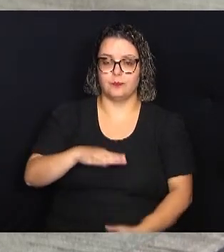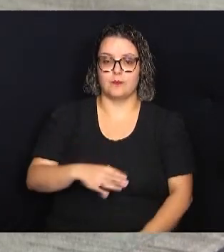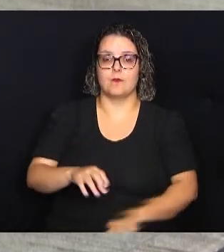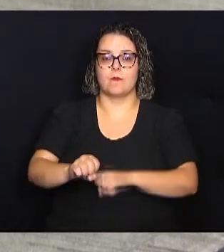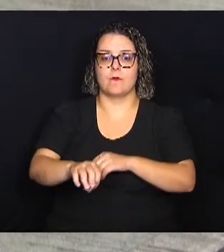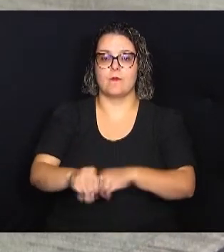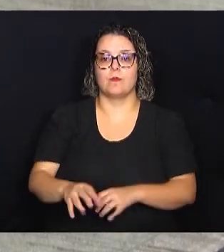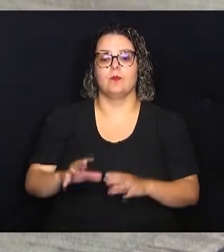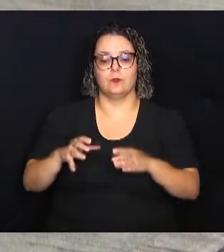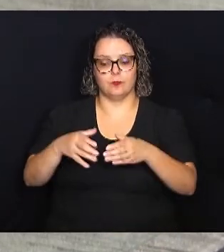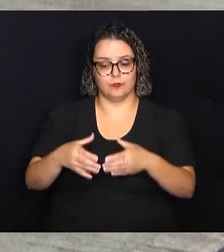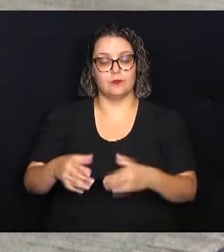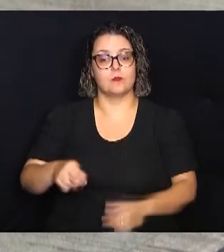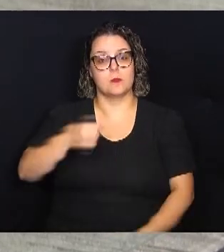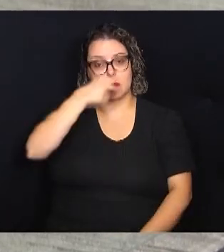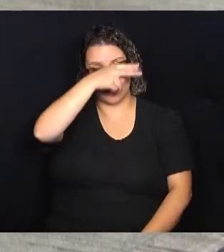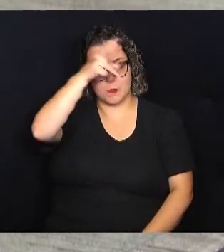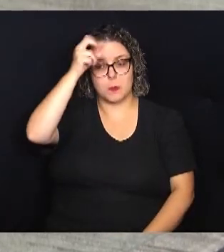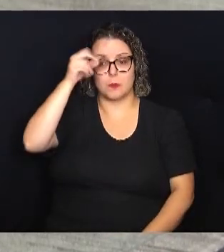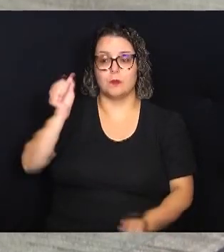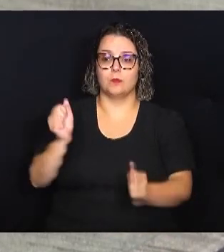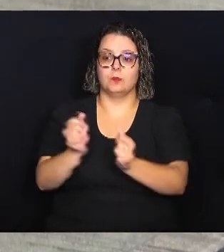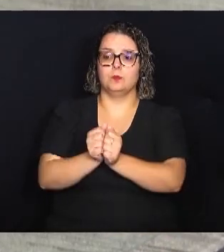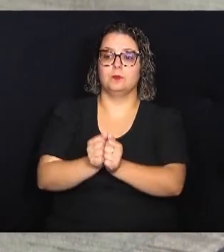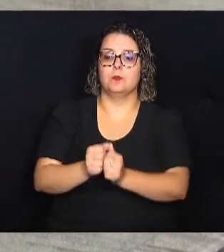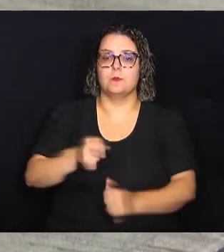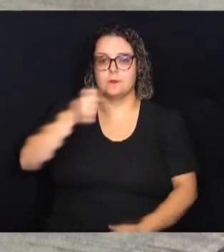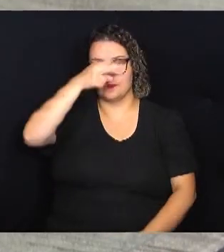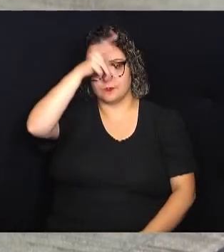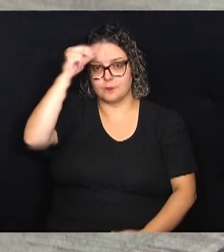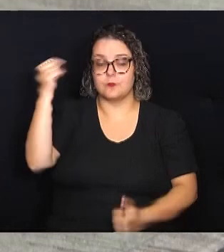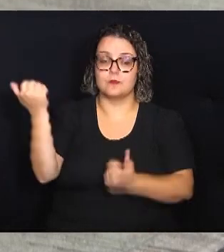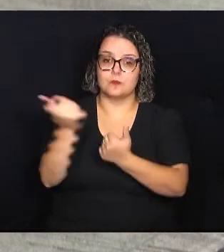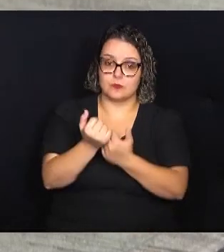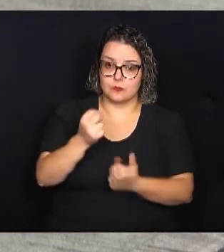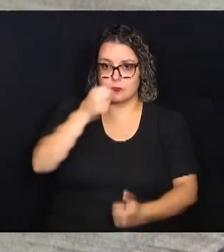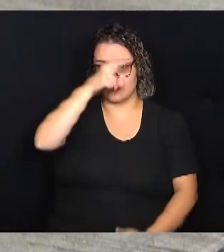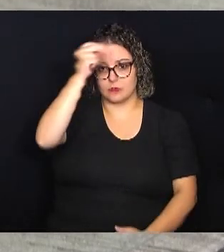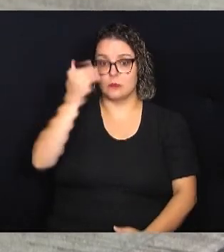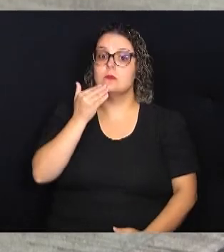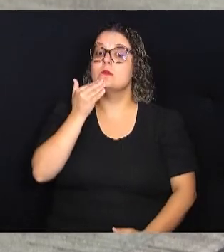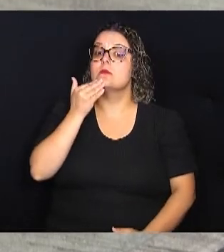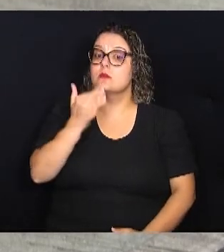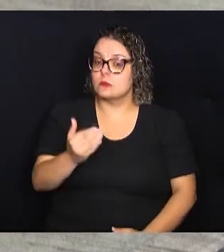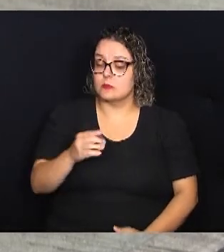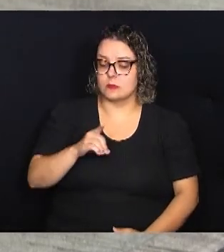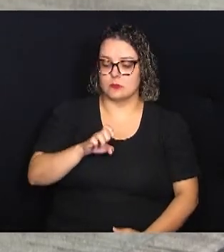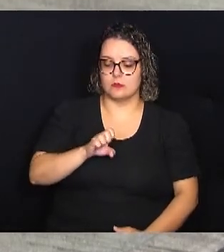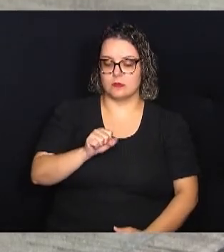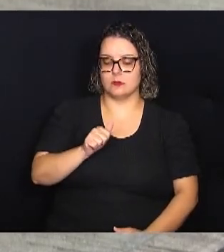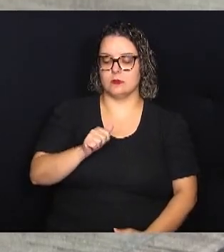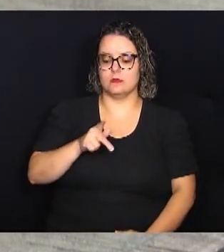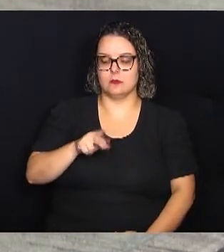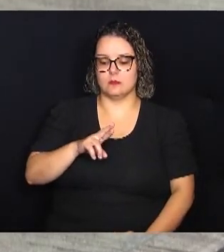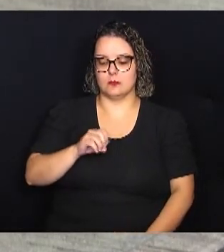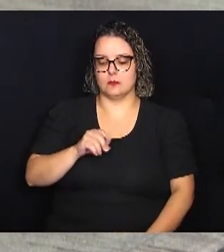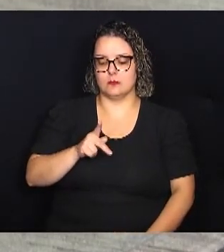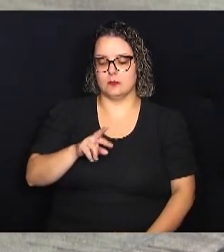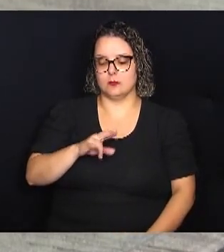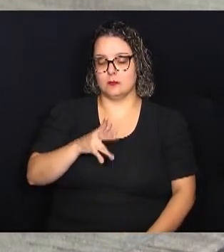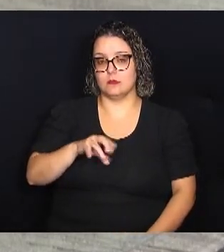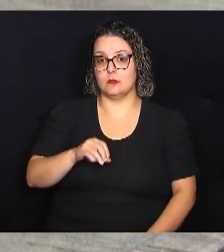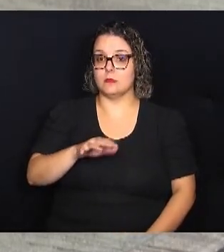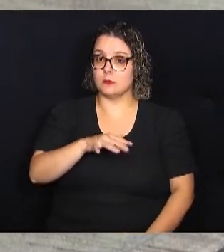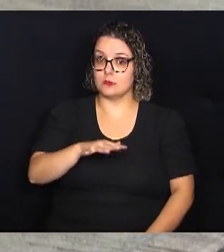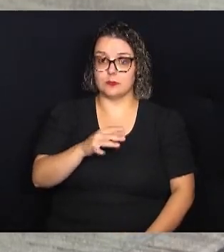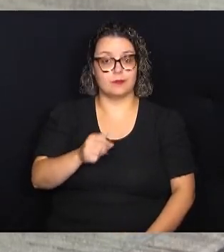ao prefeito, nós estivemos com o prefeito, estivemos com o vice-prefeito, pedindo a desapropriação desta área, só que ainda não aconteceu. E